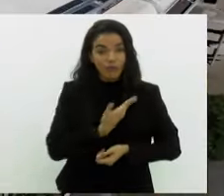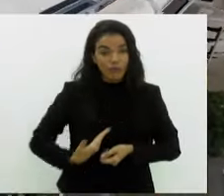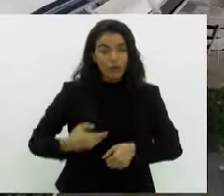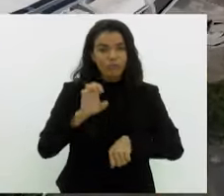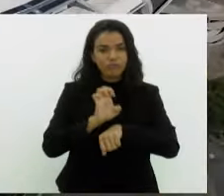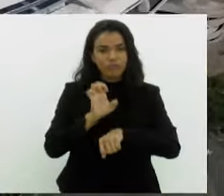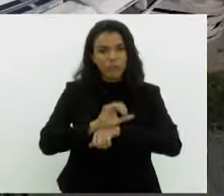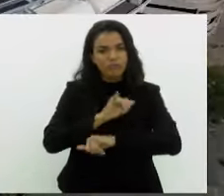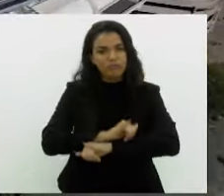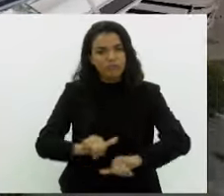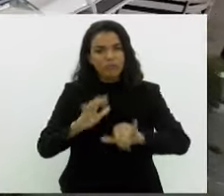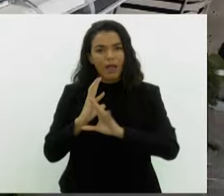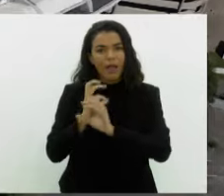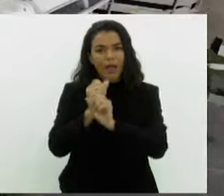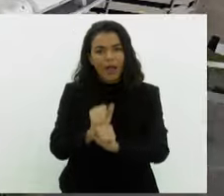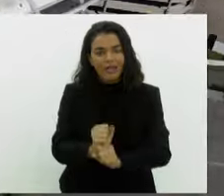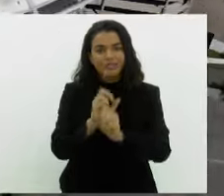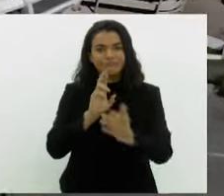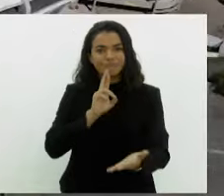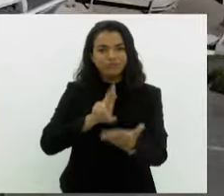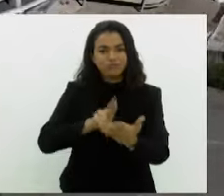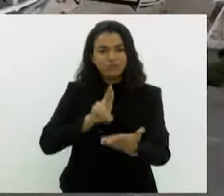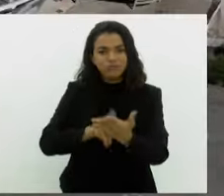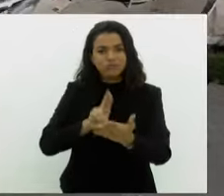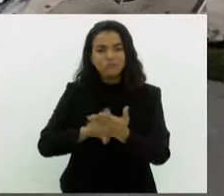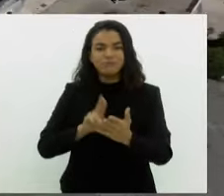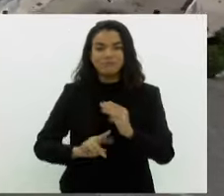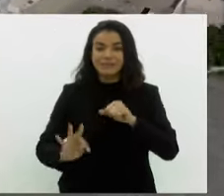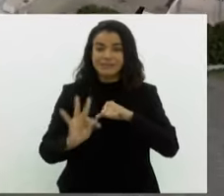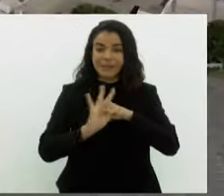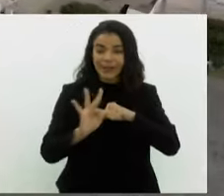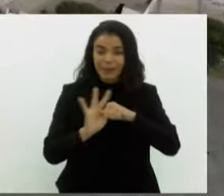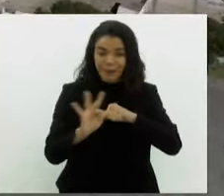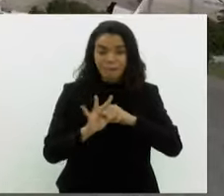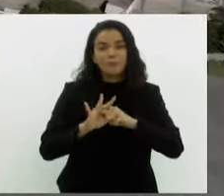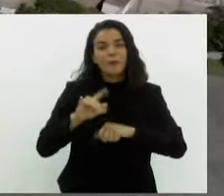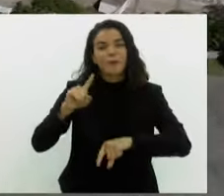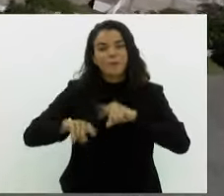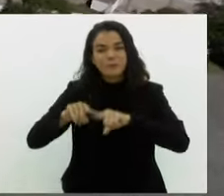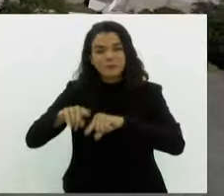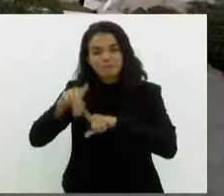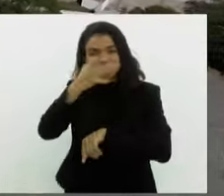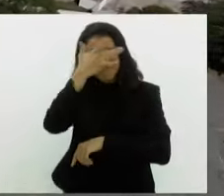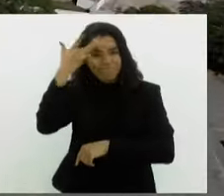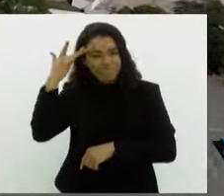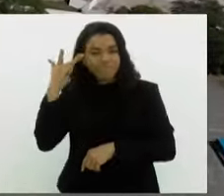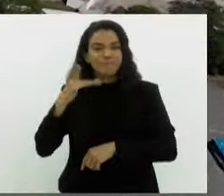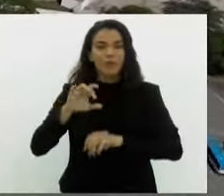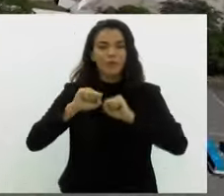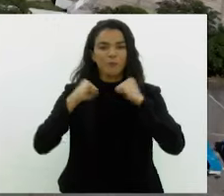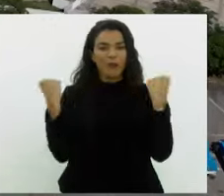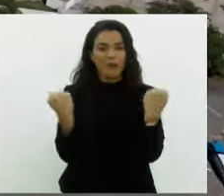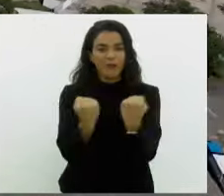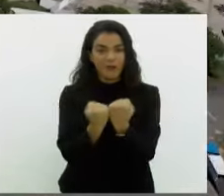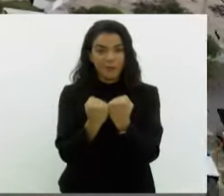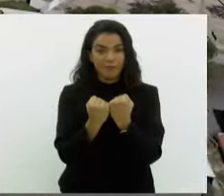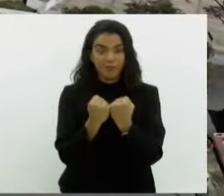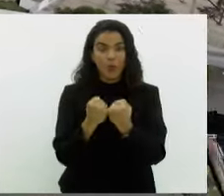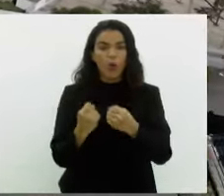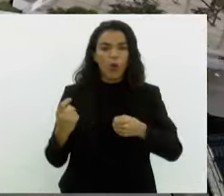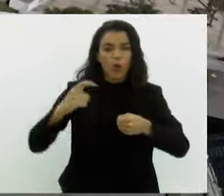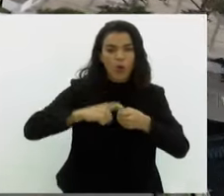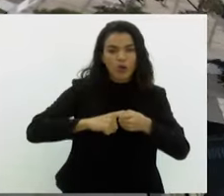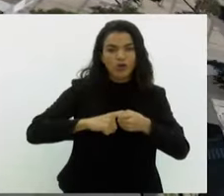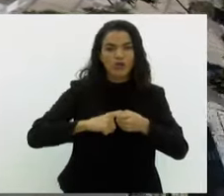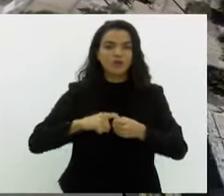Estado divulgou o resultado da análise das propostas técnicas apresentadas pelos participantes da concessão do Complexo Maracanã. O consórcio